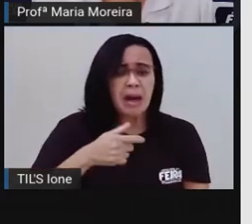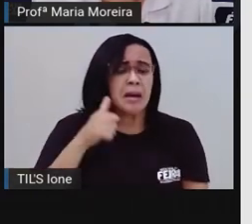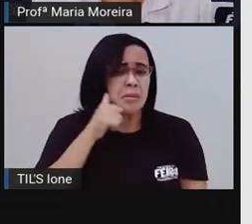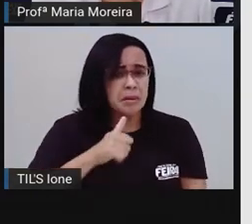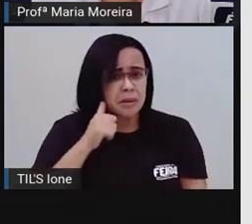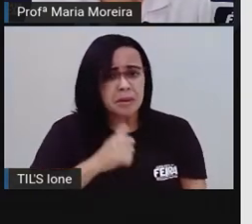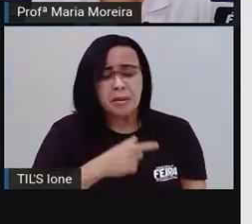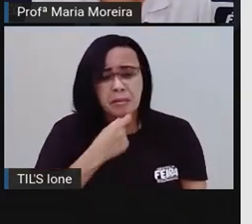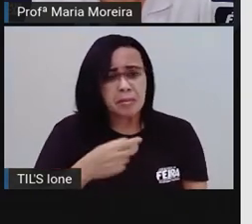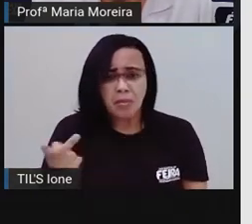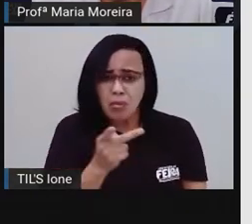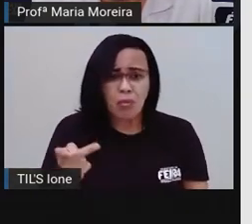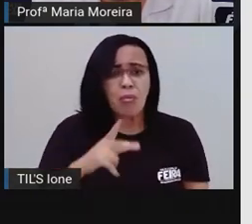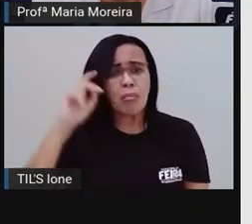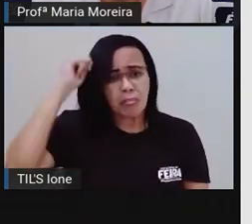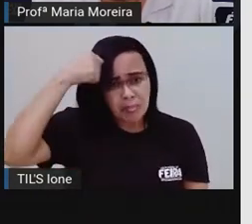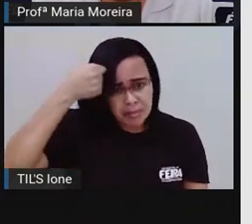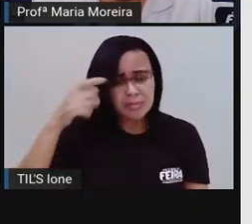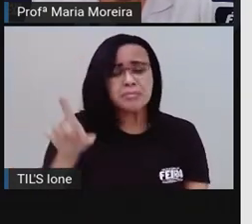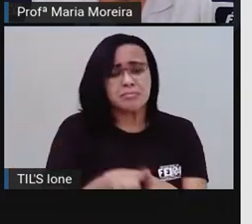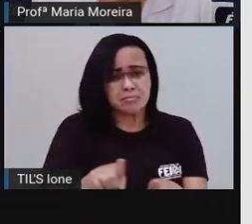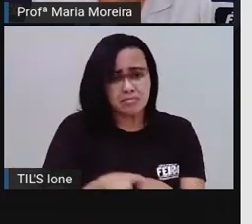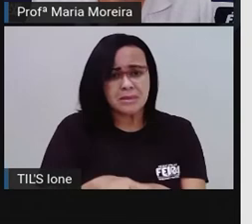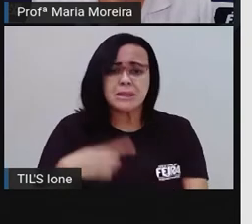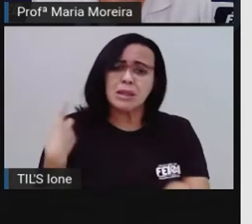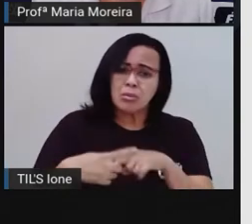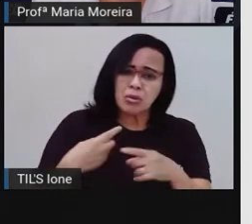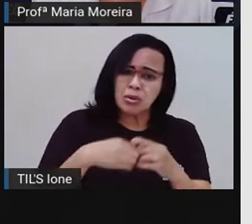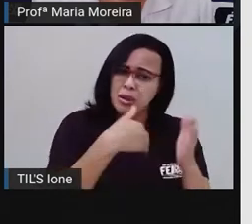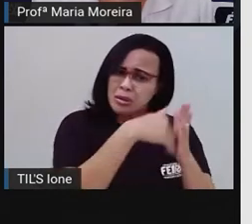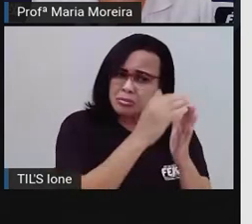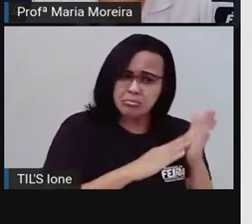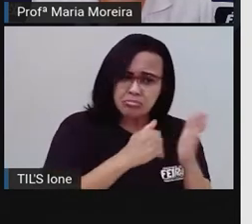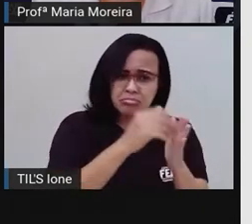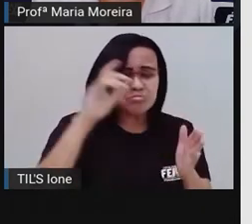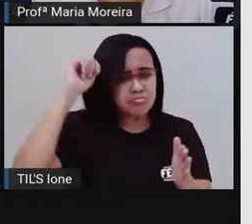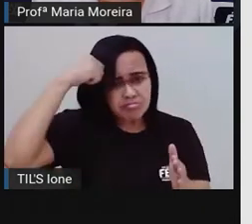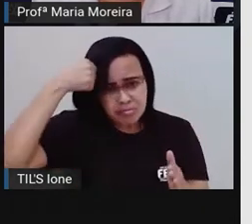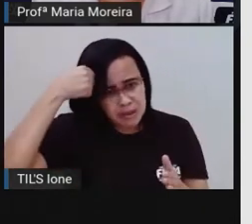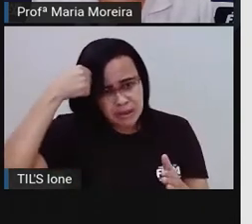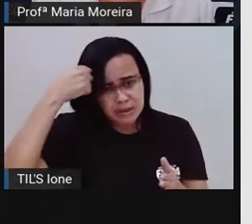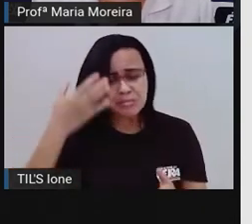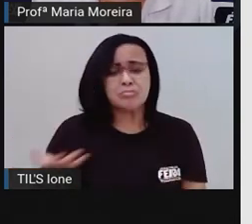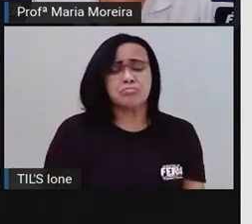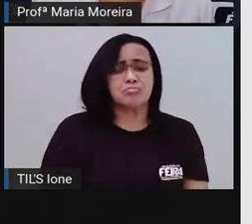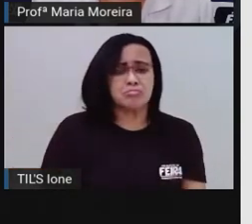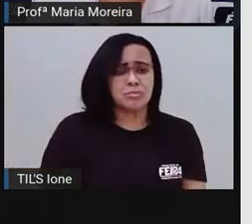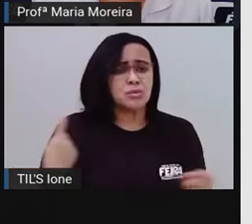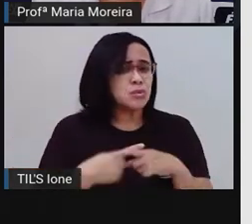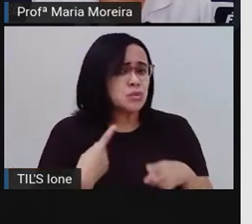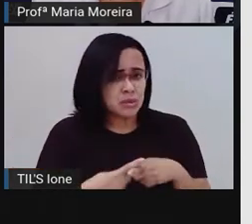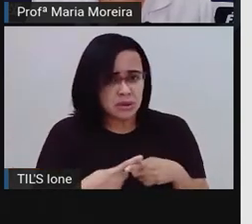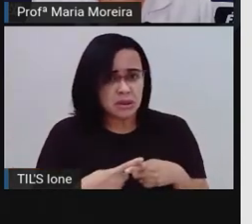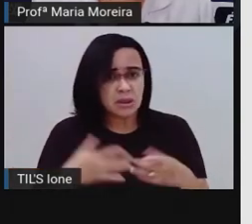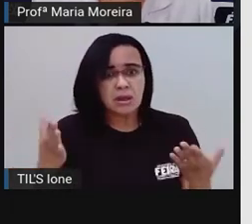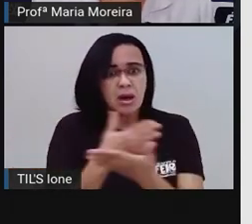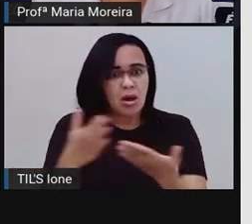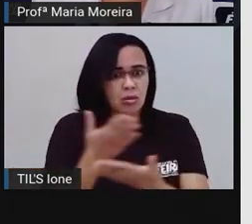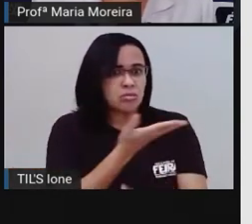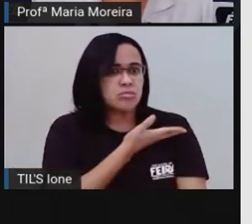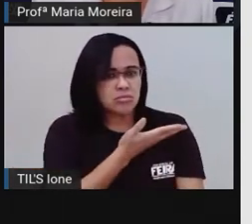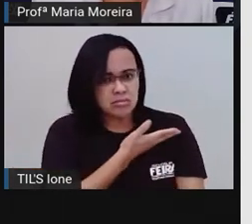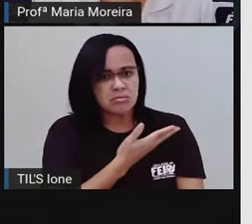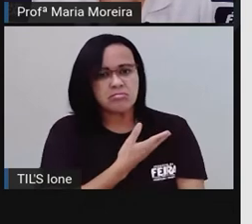pintar sua mãe de preto. Já ficava chateado com os apelidos que alguns meninos lhe davam. Tudo